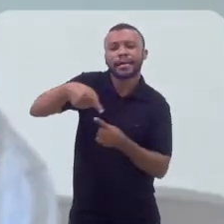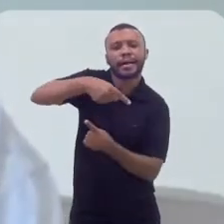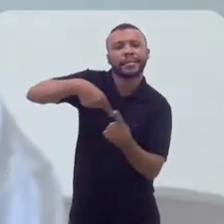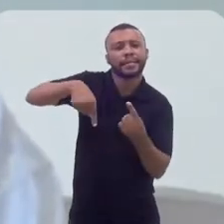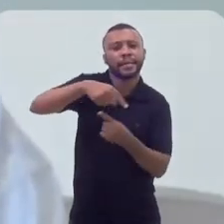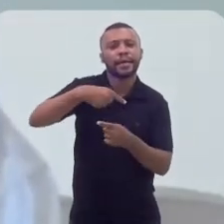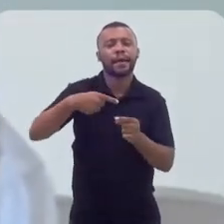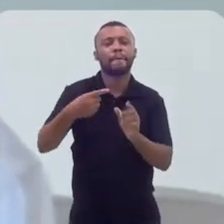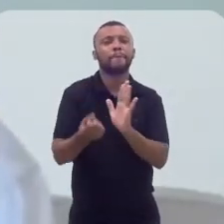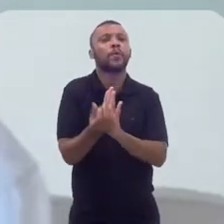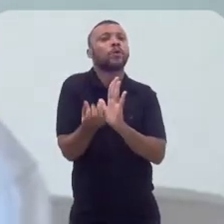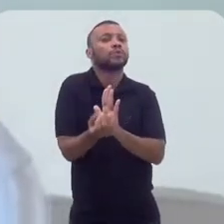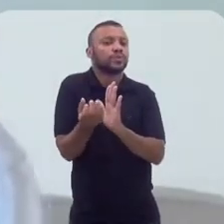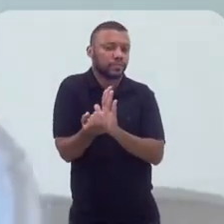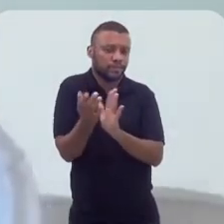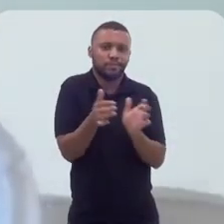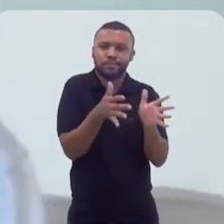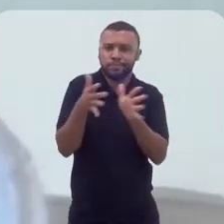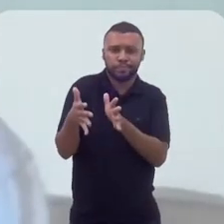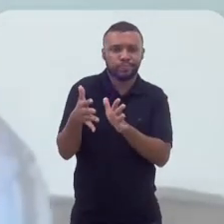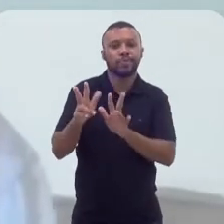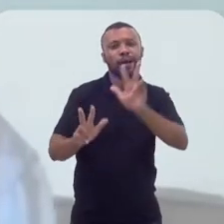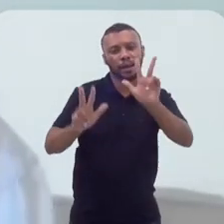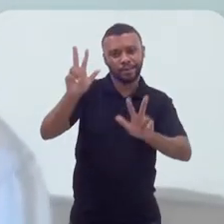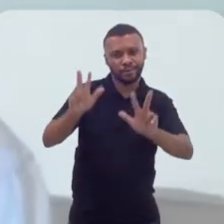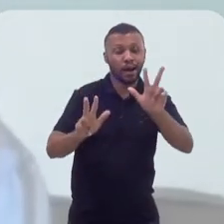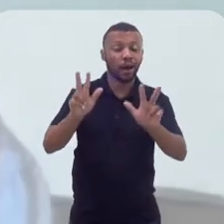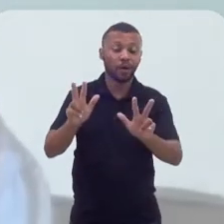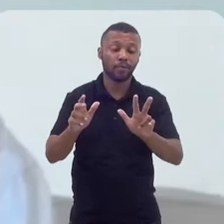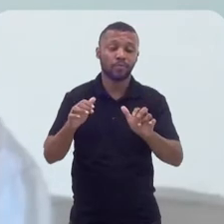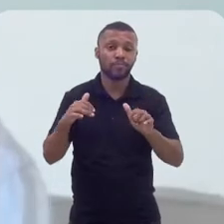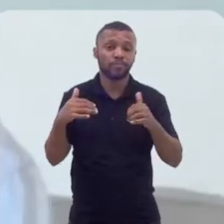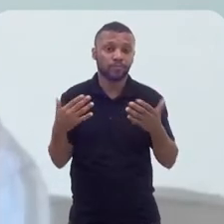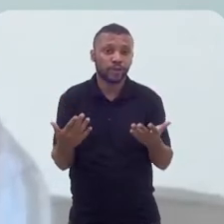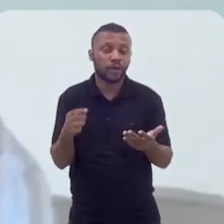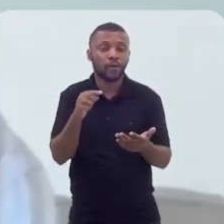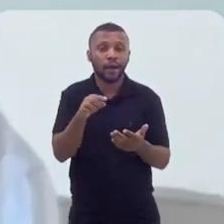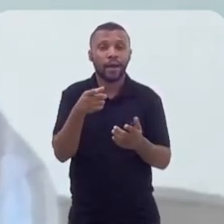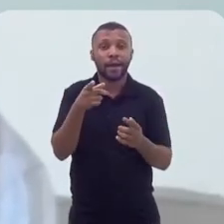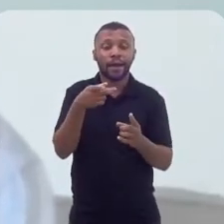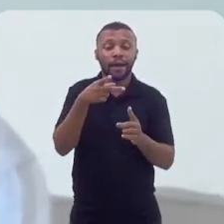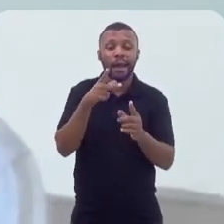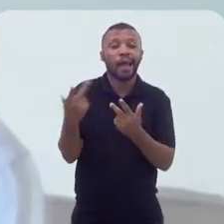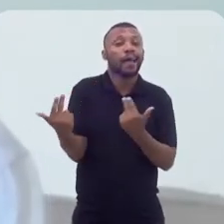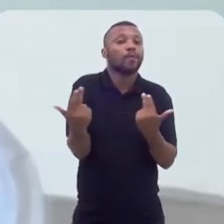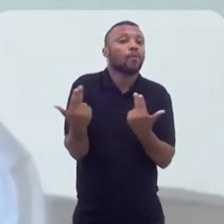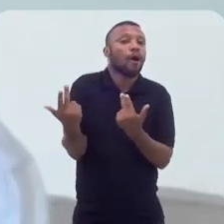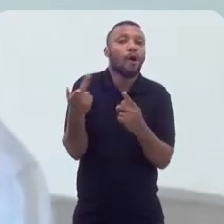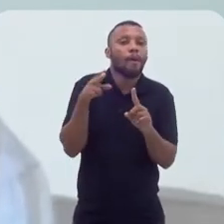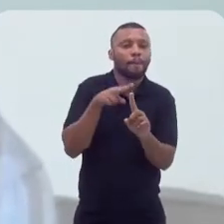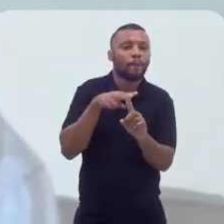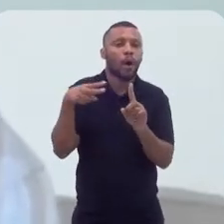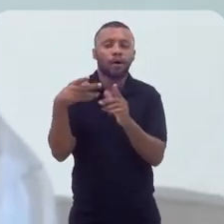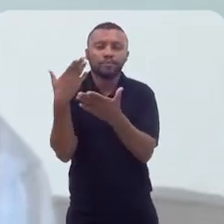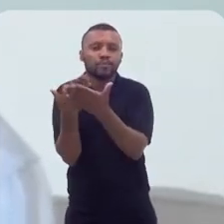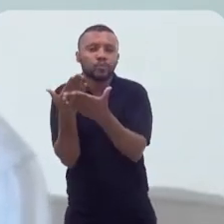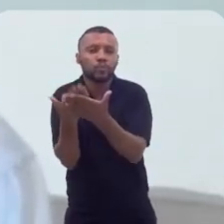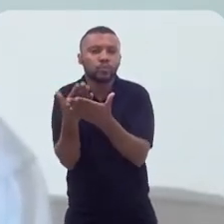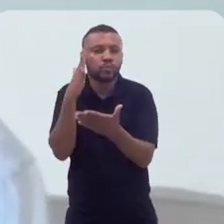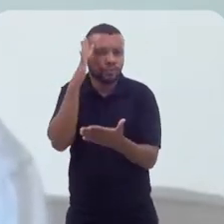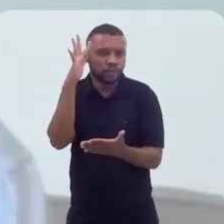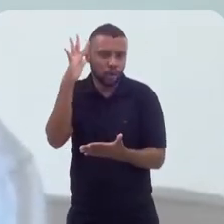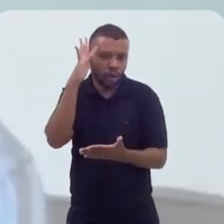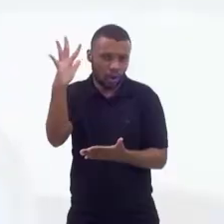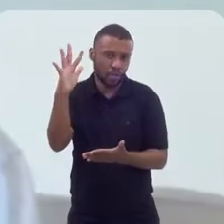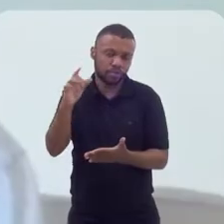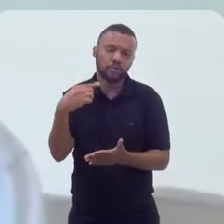a cadeia produtiva do carnaval não é muito diferente do ponto de vista do estudo